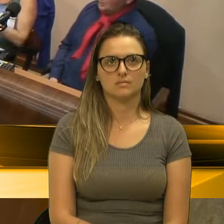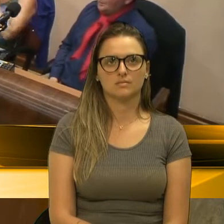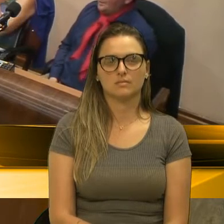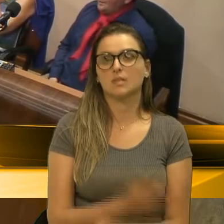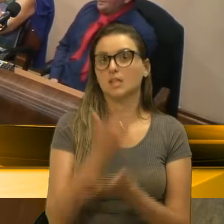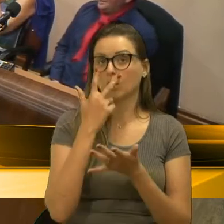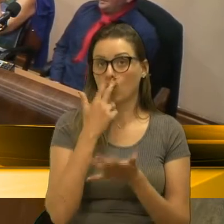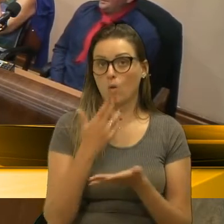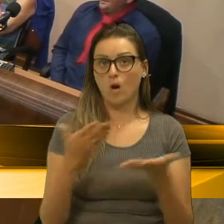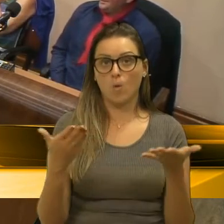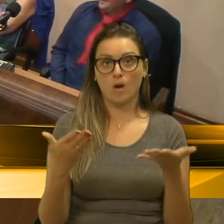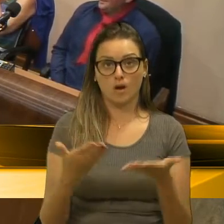Mesmo procedimento agora em função...